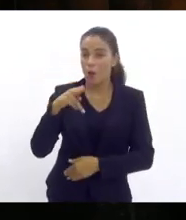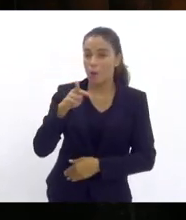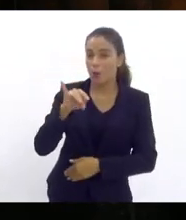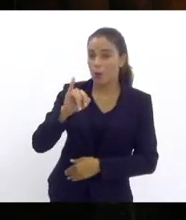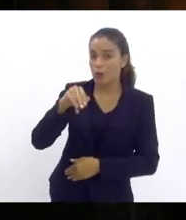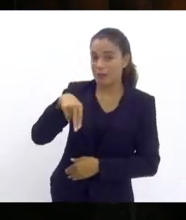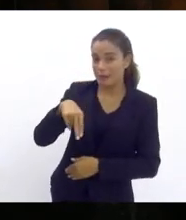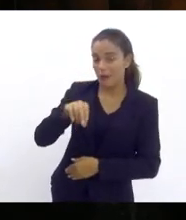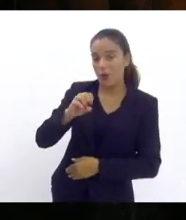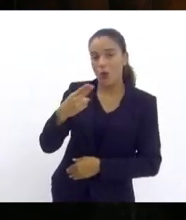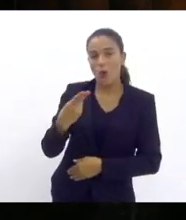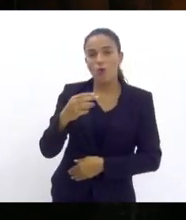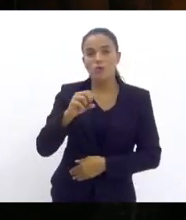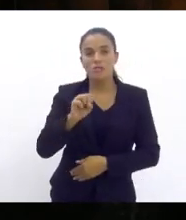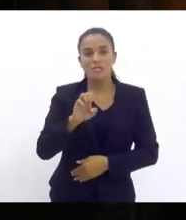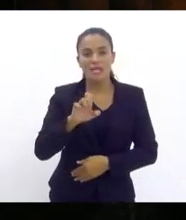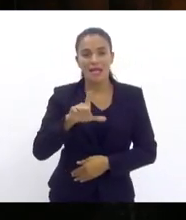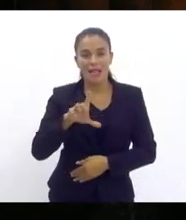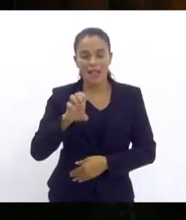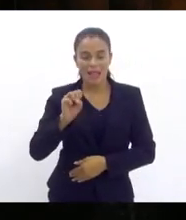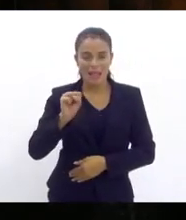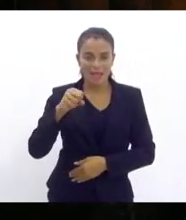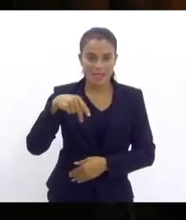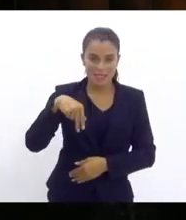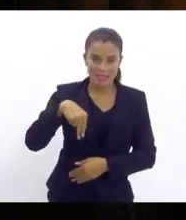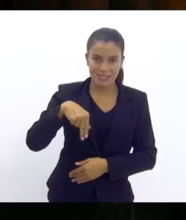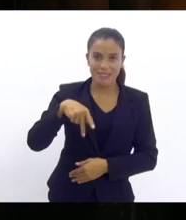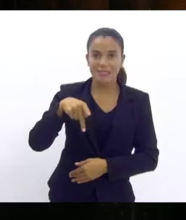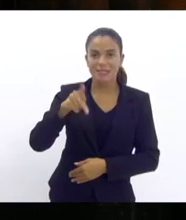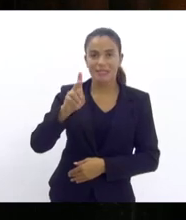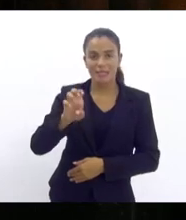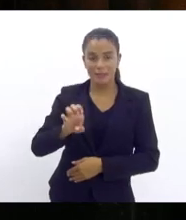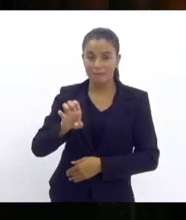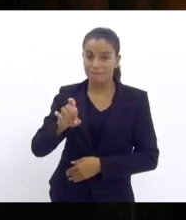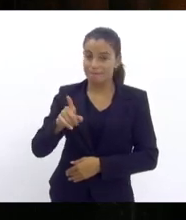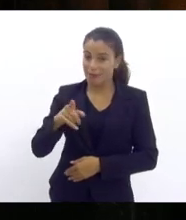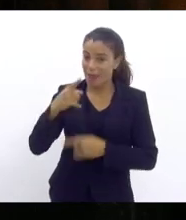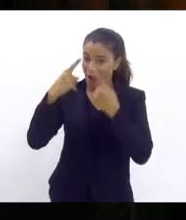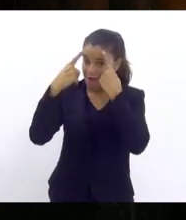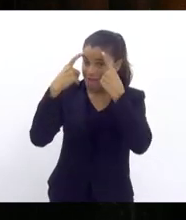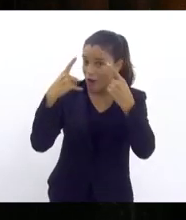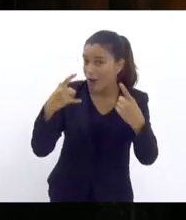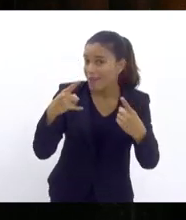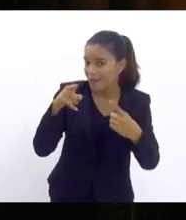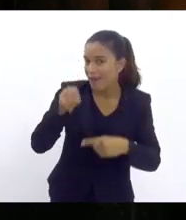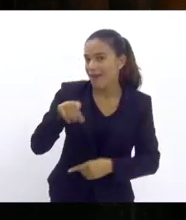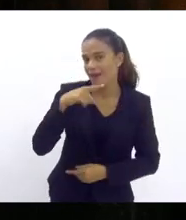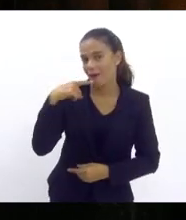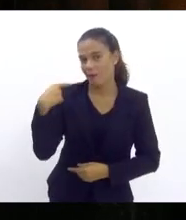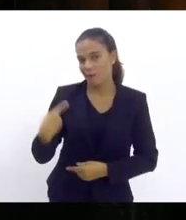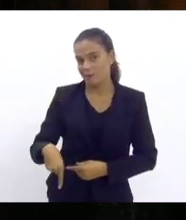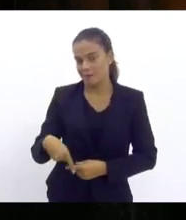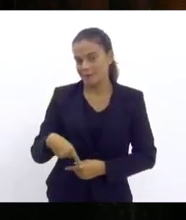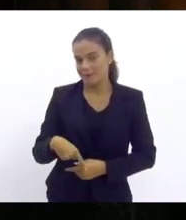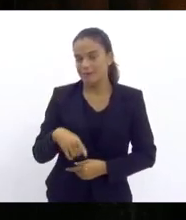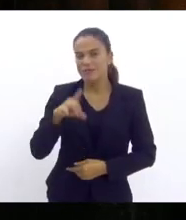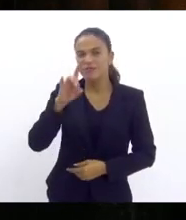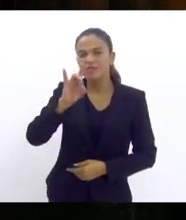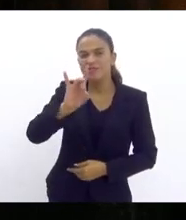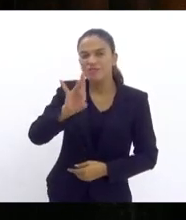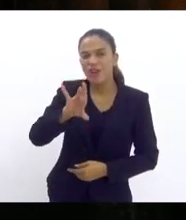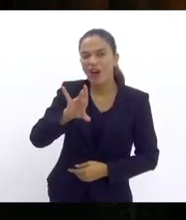Zelensky a agressora nesse caso é a Rússia só para ser